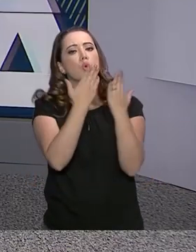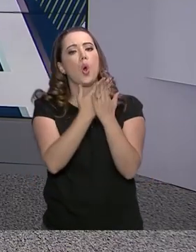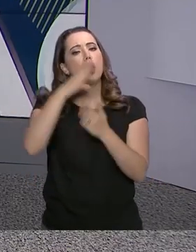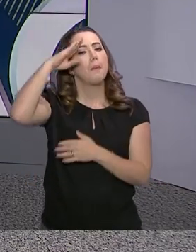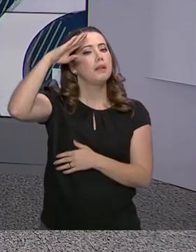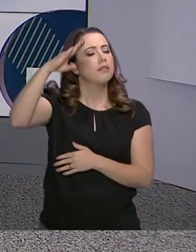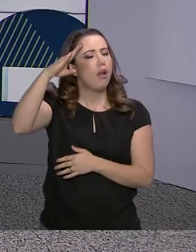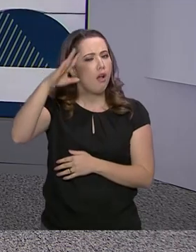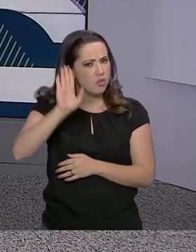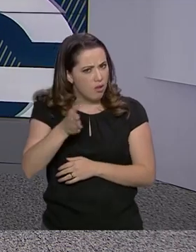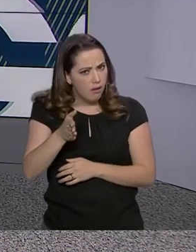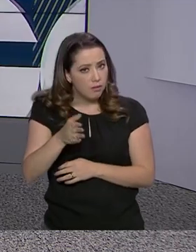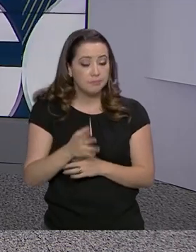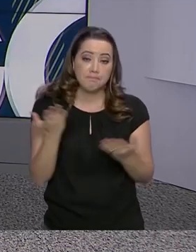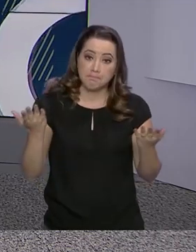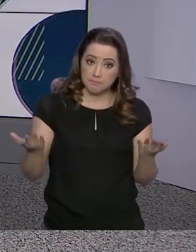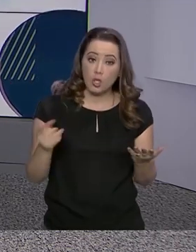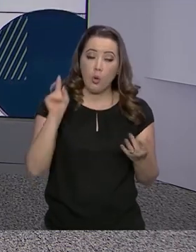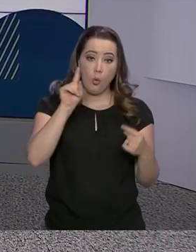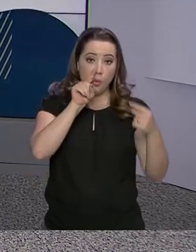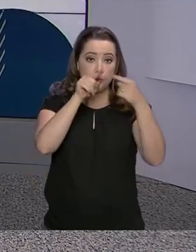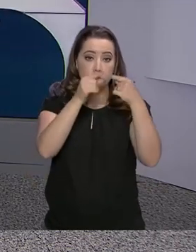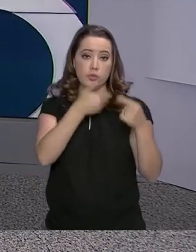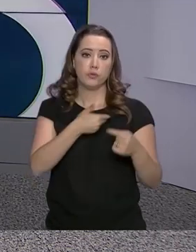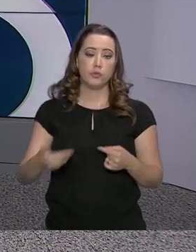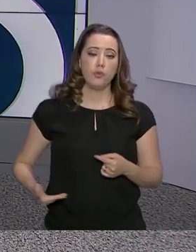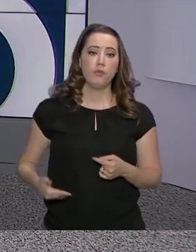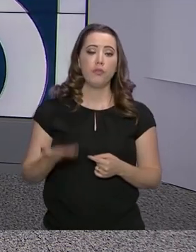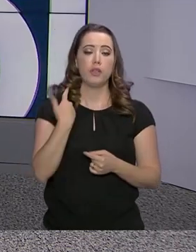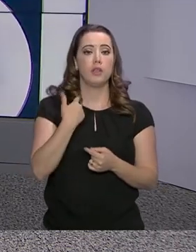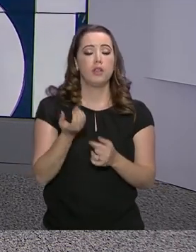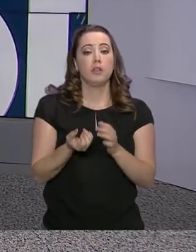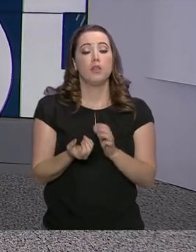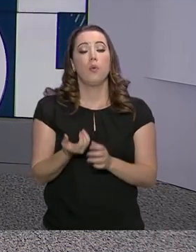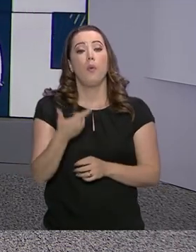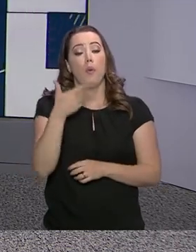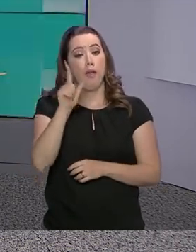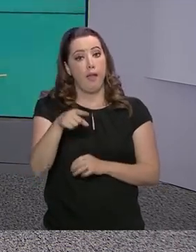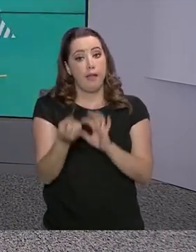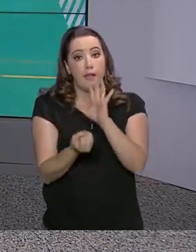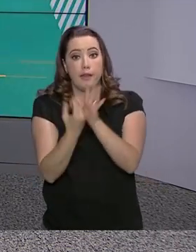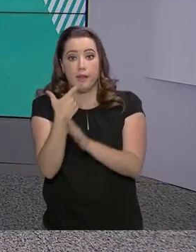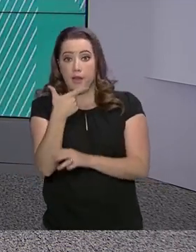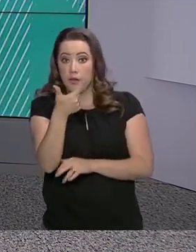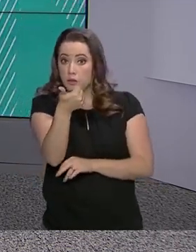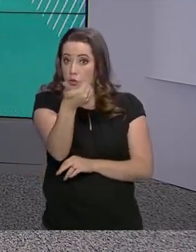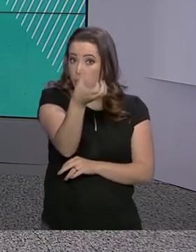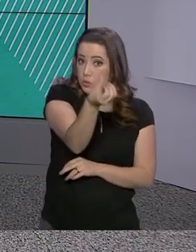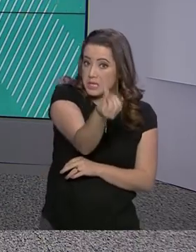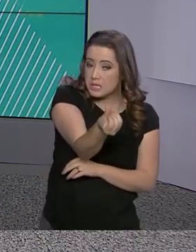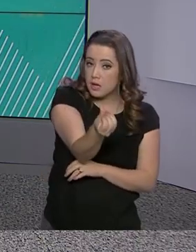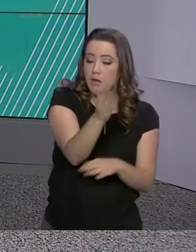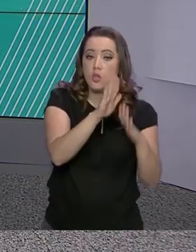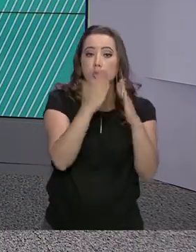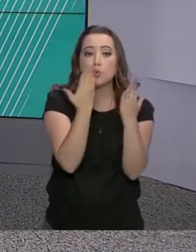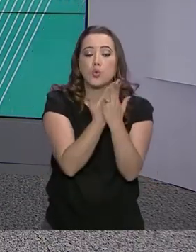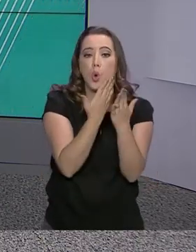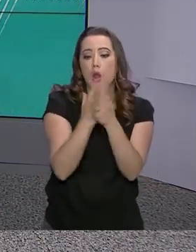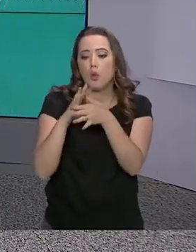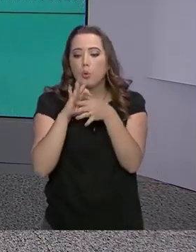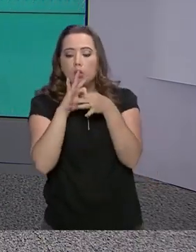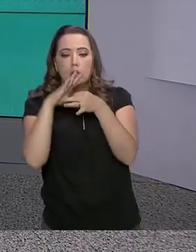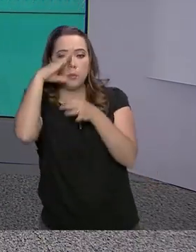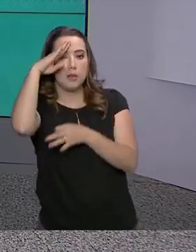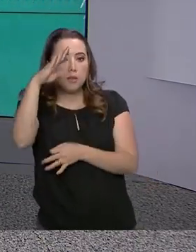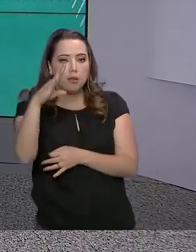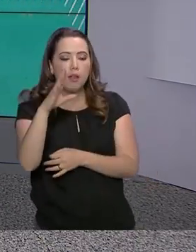não é? A meta do governo federal é instalar 216 instituições nesse formato compartilhado até